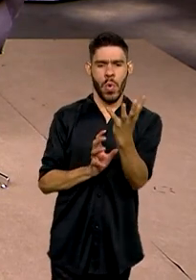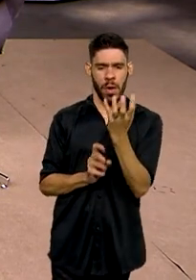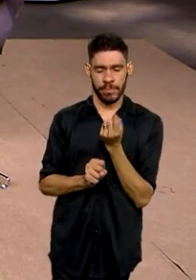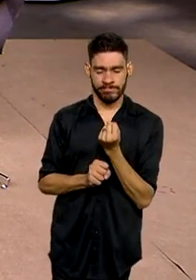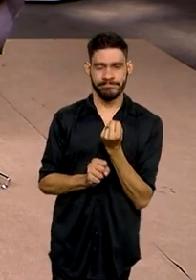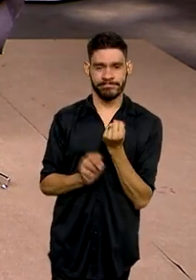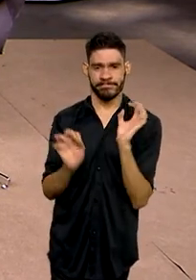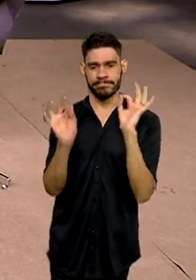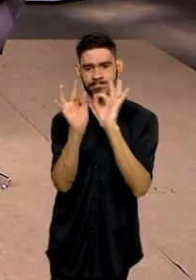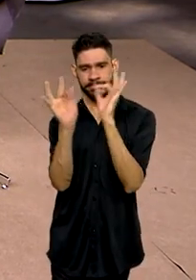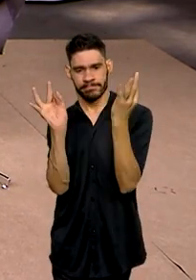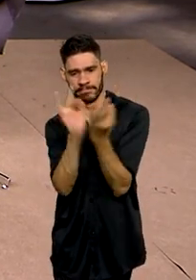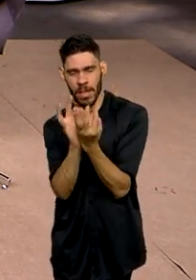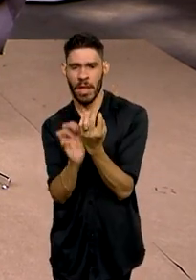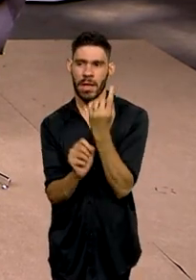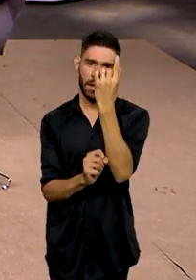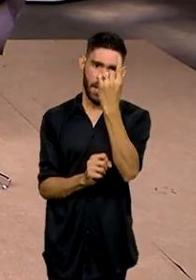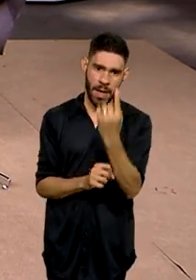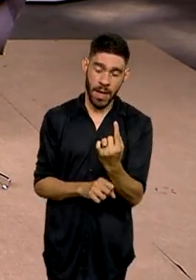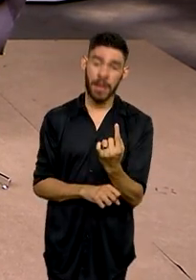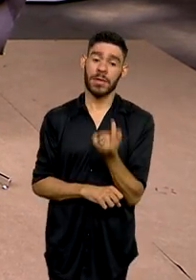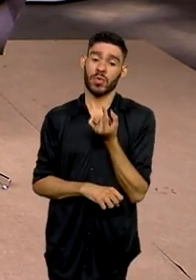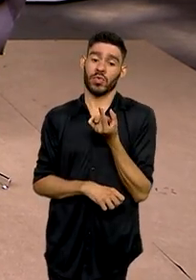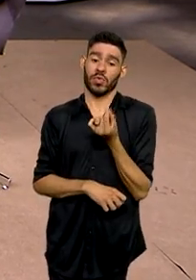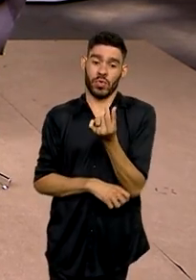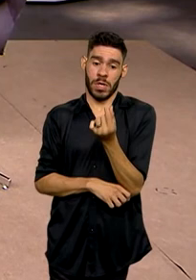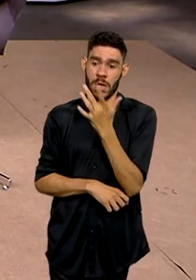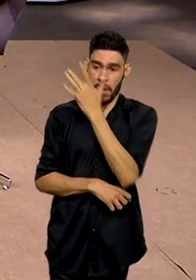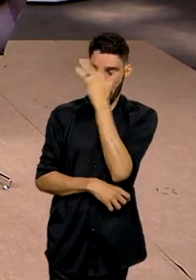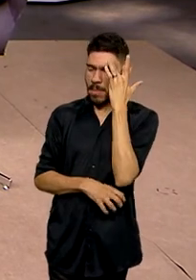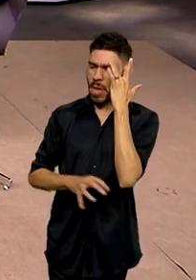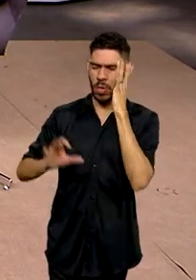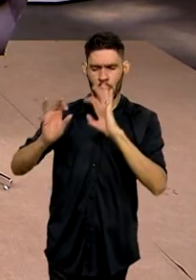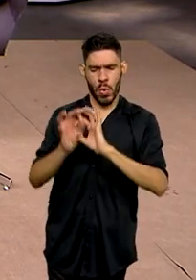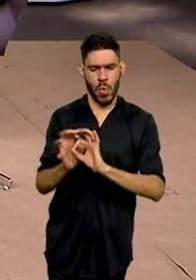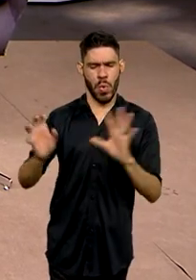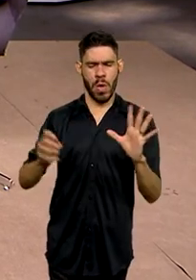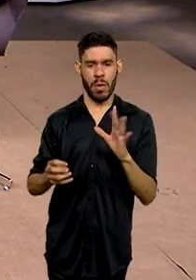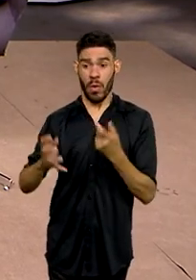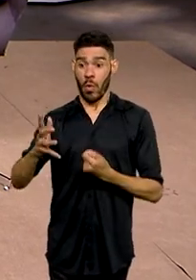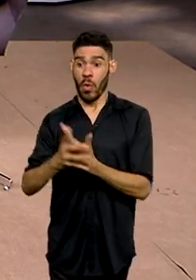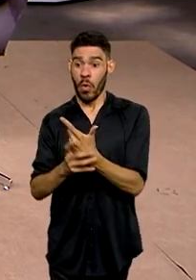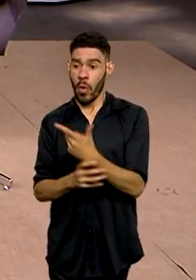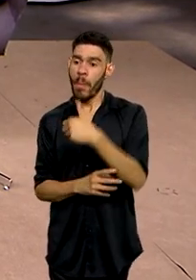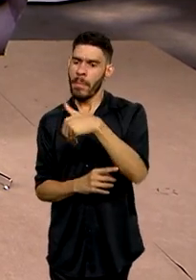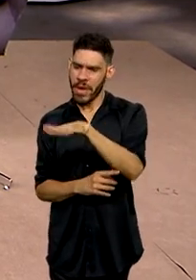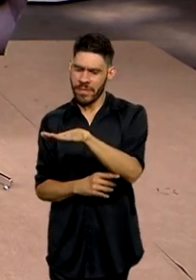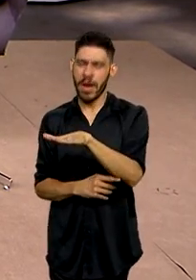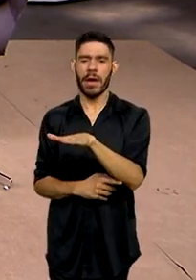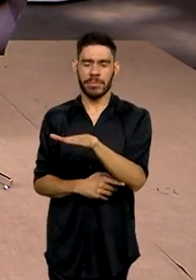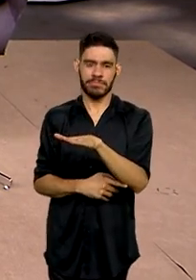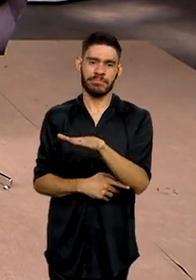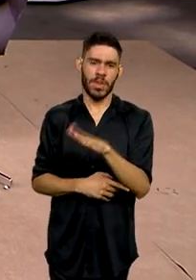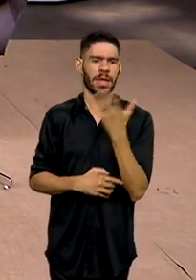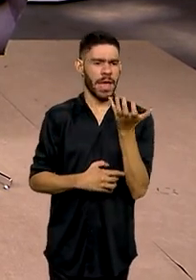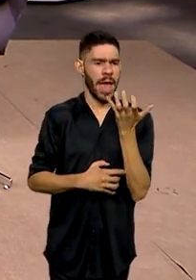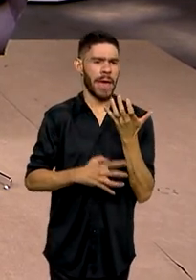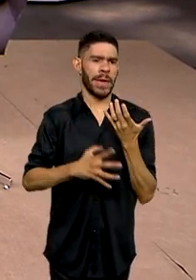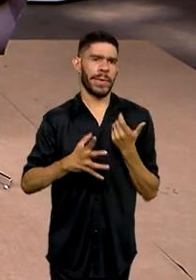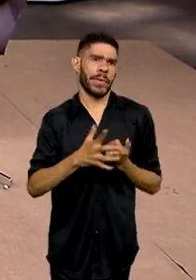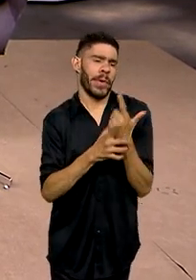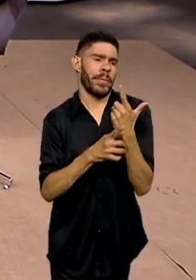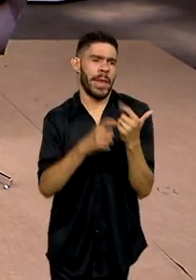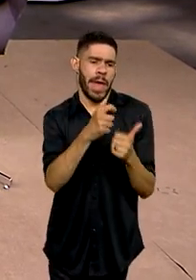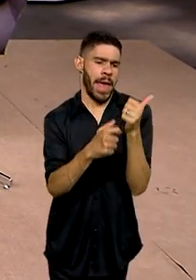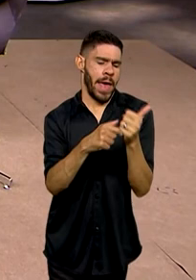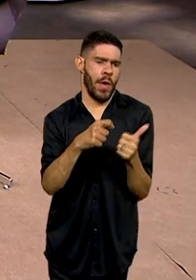famílias. Esse dinheiro, a pessoa tem a liberdade de ir lá e comprar. Ah, eu quero comprar aqui um arroz, é